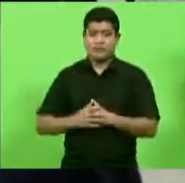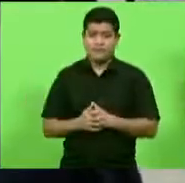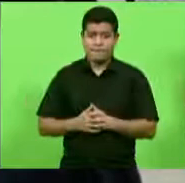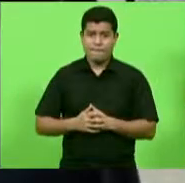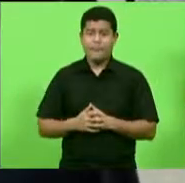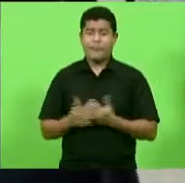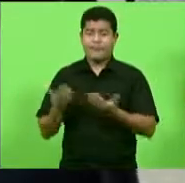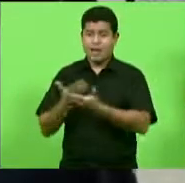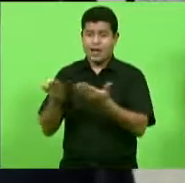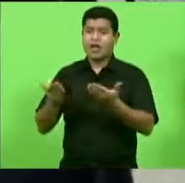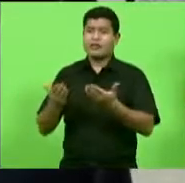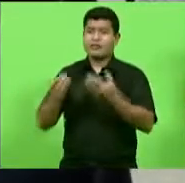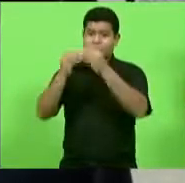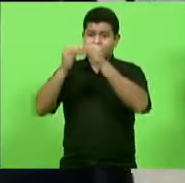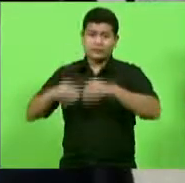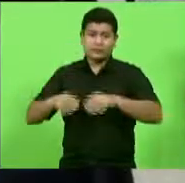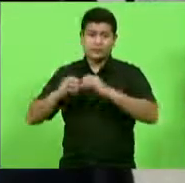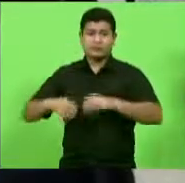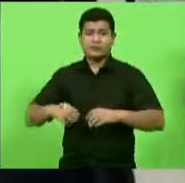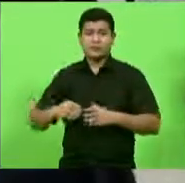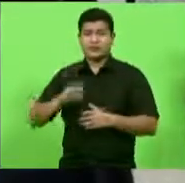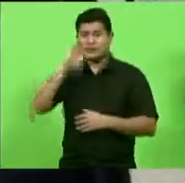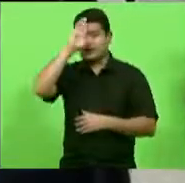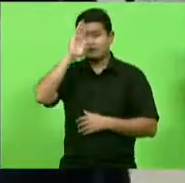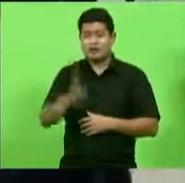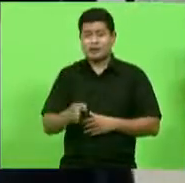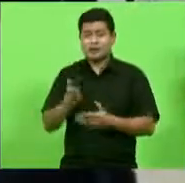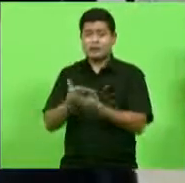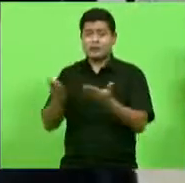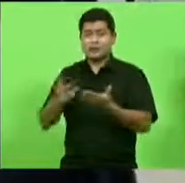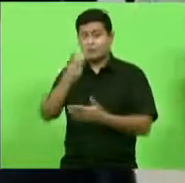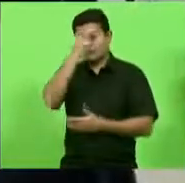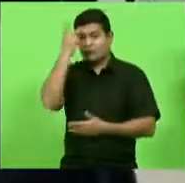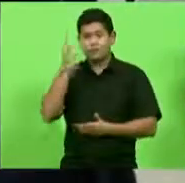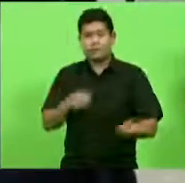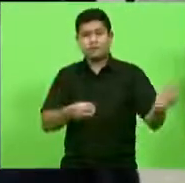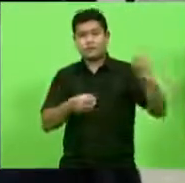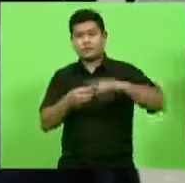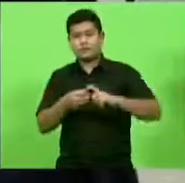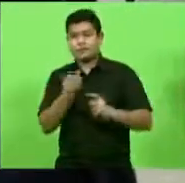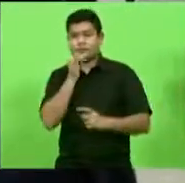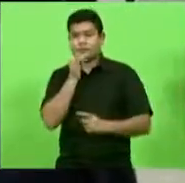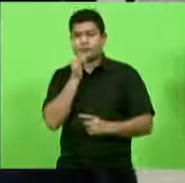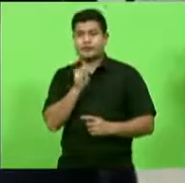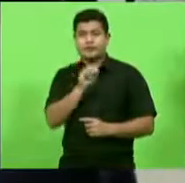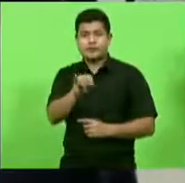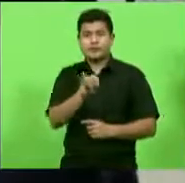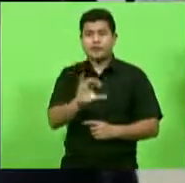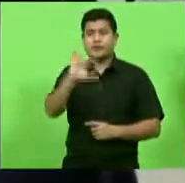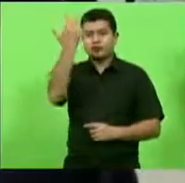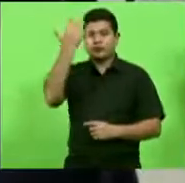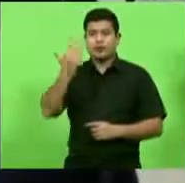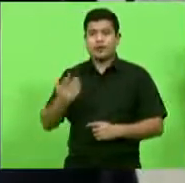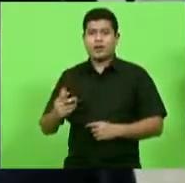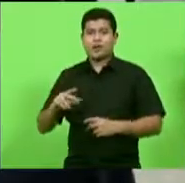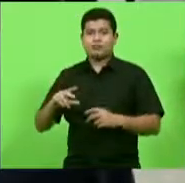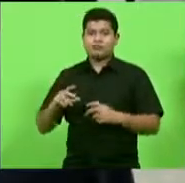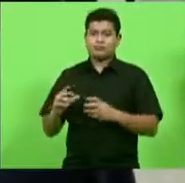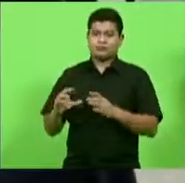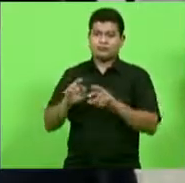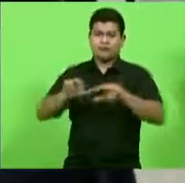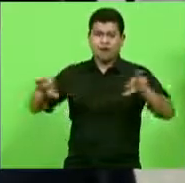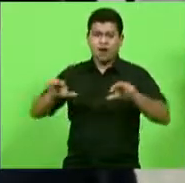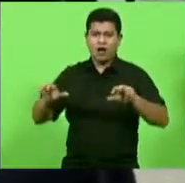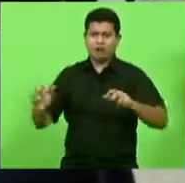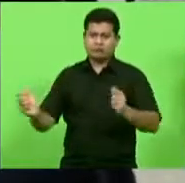diretamente a possibilidade de das pessoas retornarem porque uma vez atacada por nuvens de